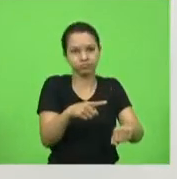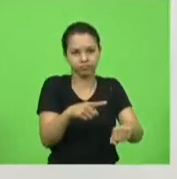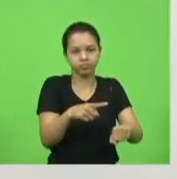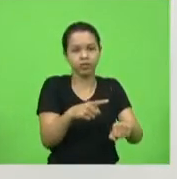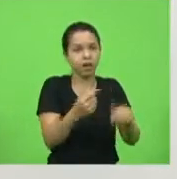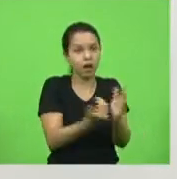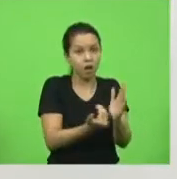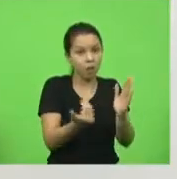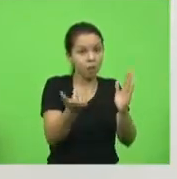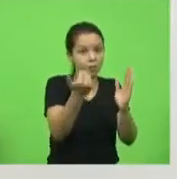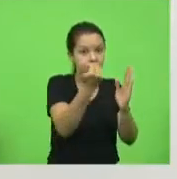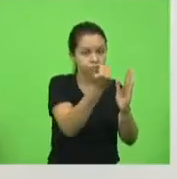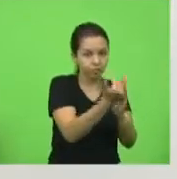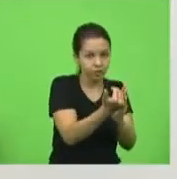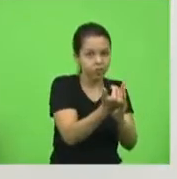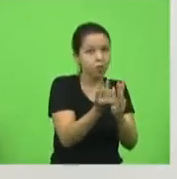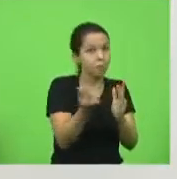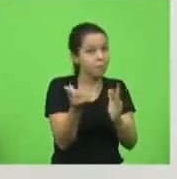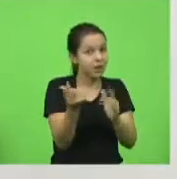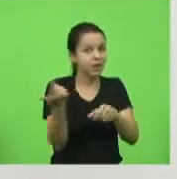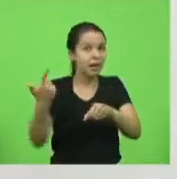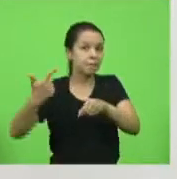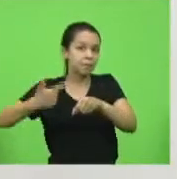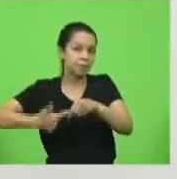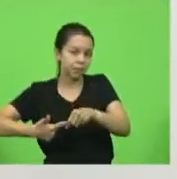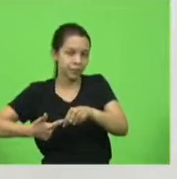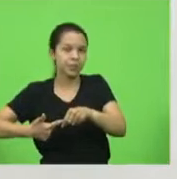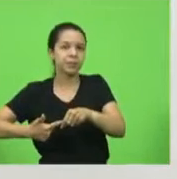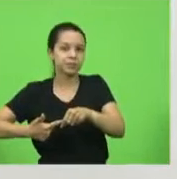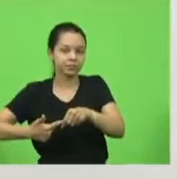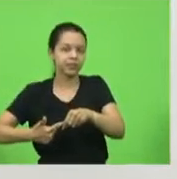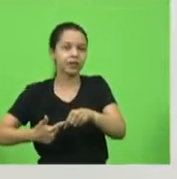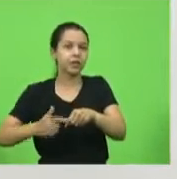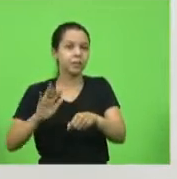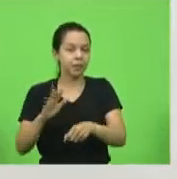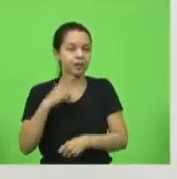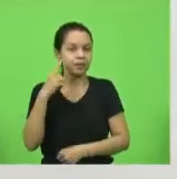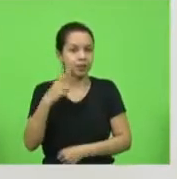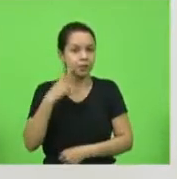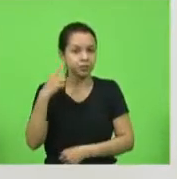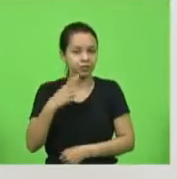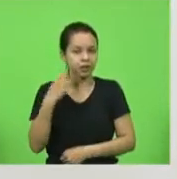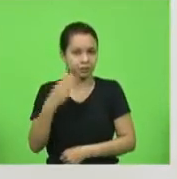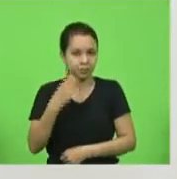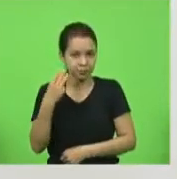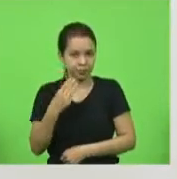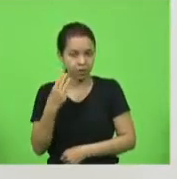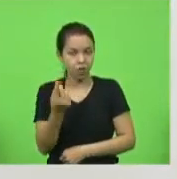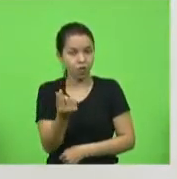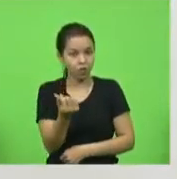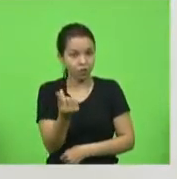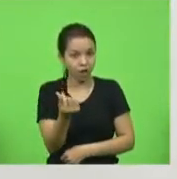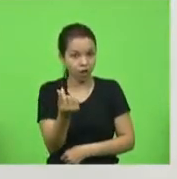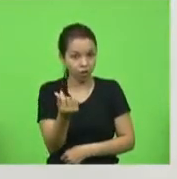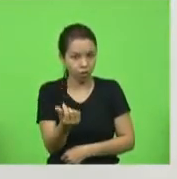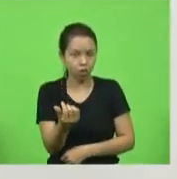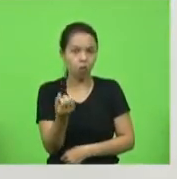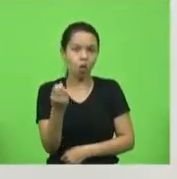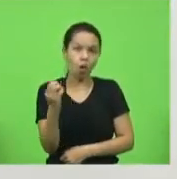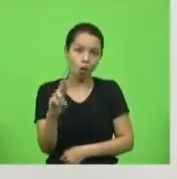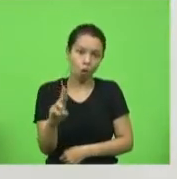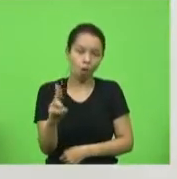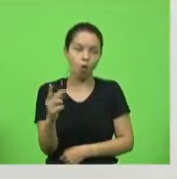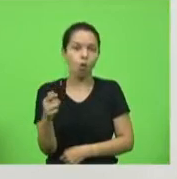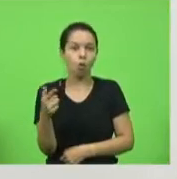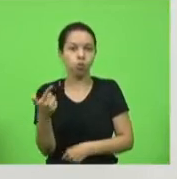Aumentou do preço da bomba, sendo que, deputado Marcios, o valor que está, ou o combustível